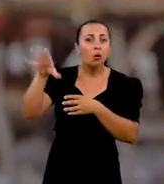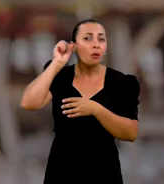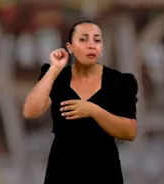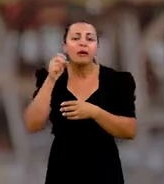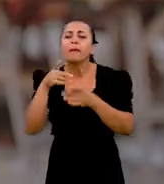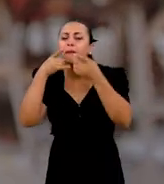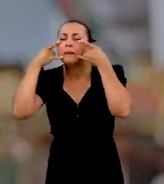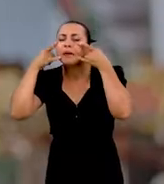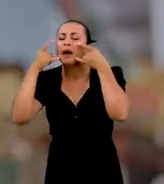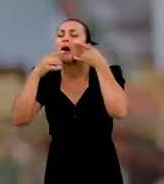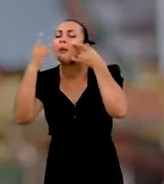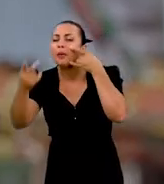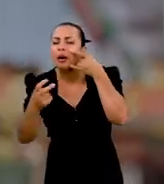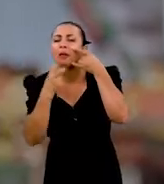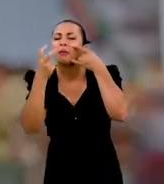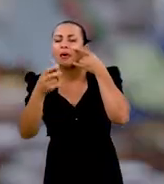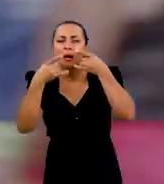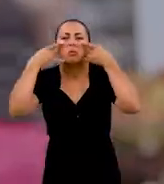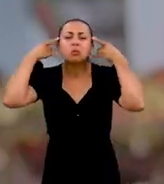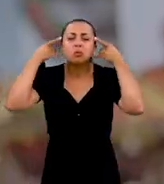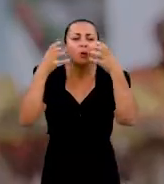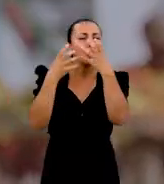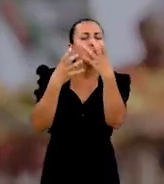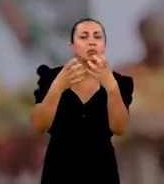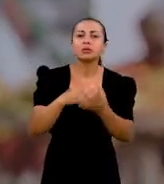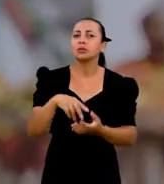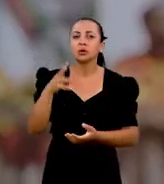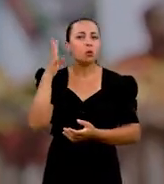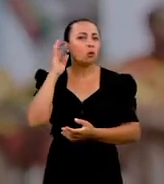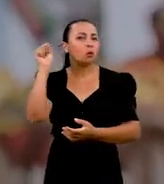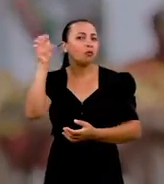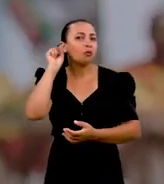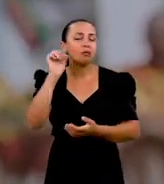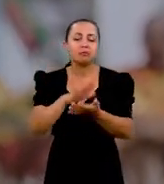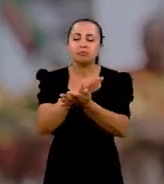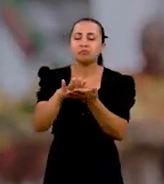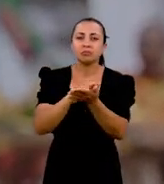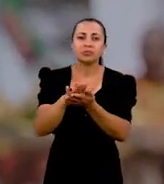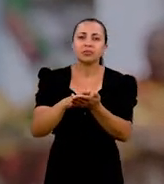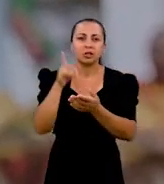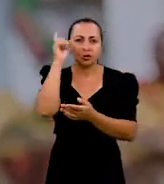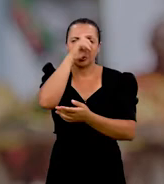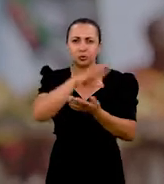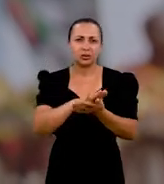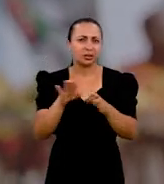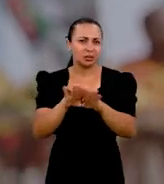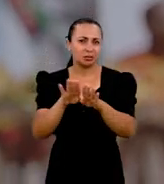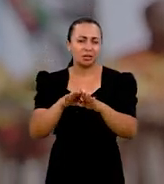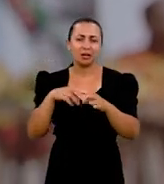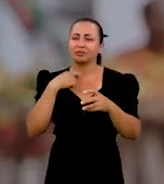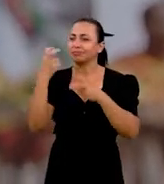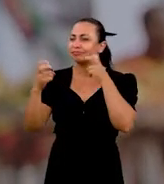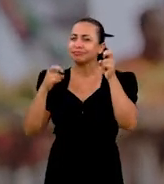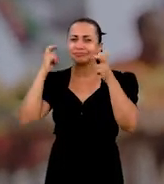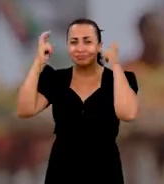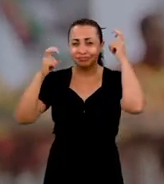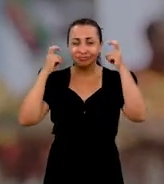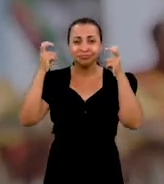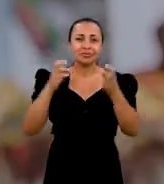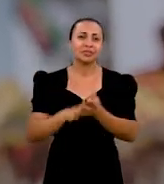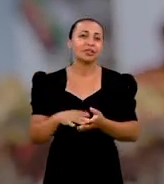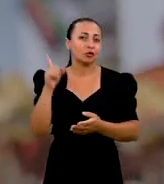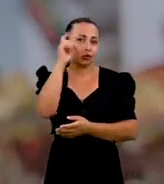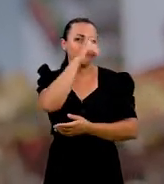que estar falando alto. Aí o cliente, qual o valor? Ele tem que estar explicando, gritando praticamente. Por conta da zoada também, da feira,